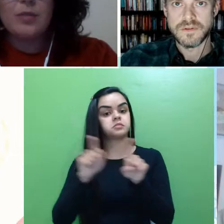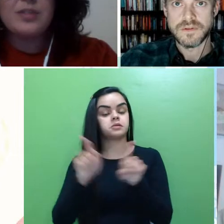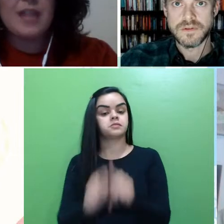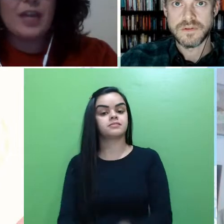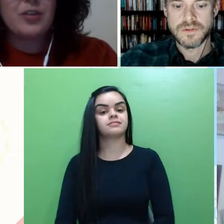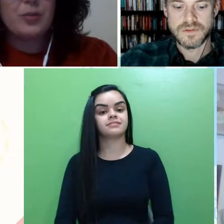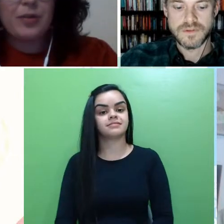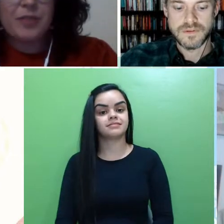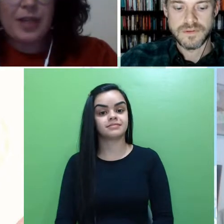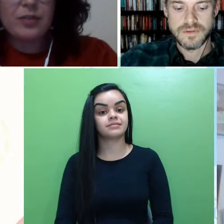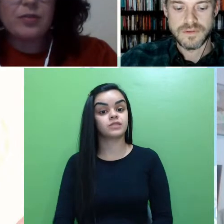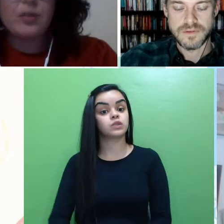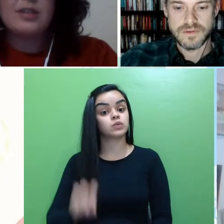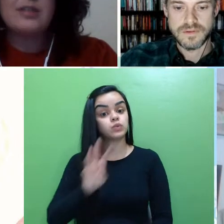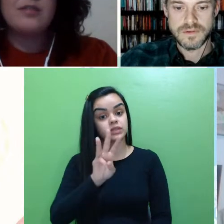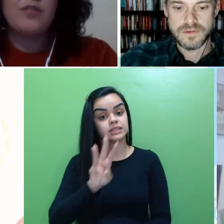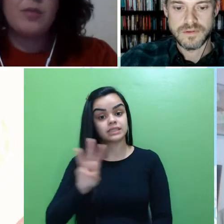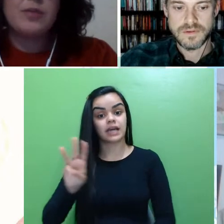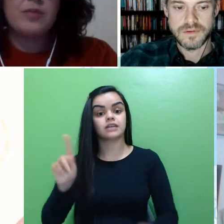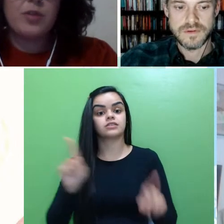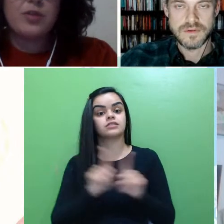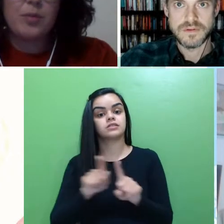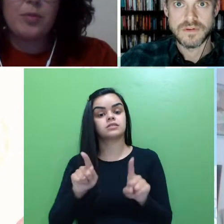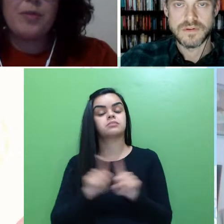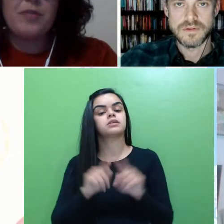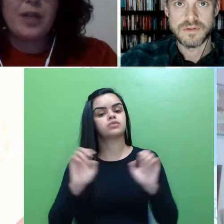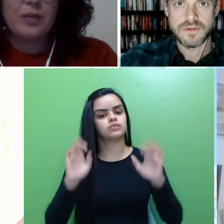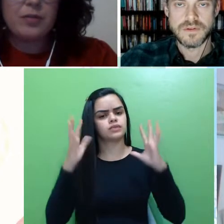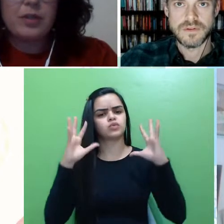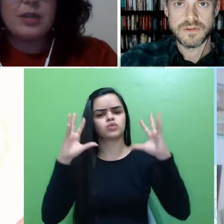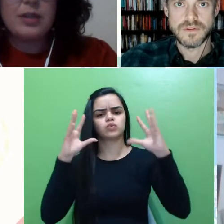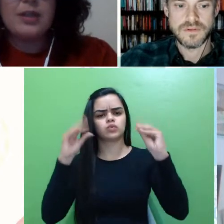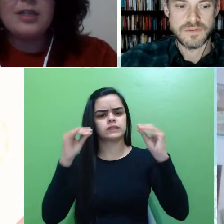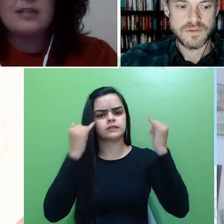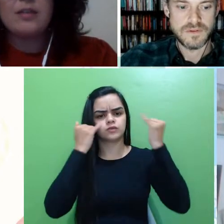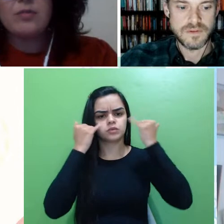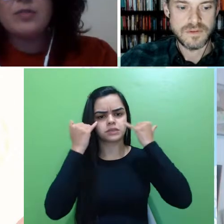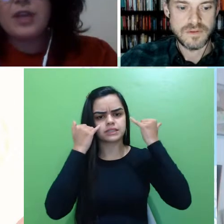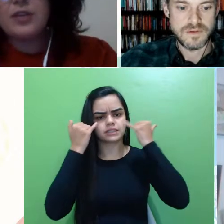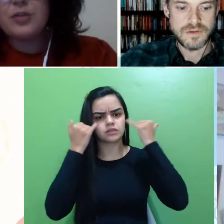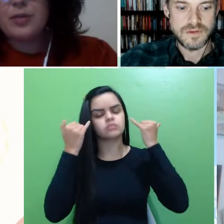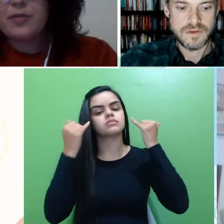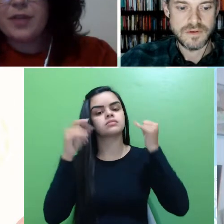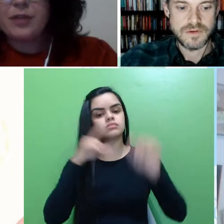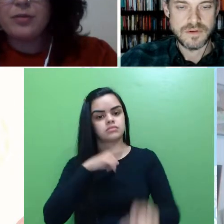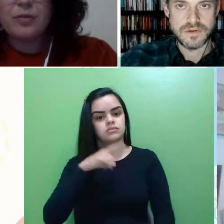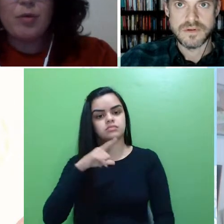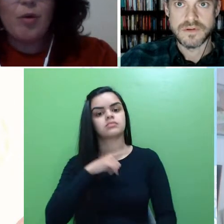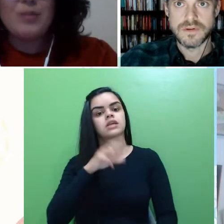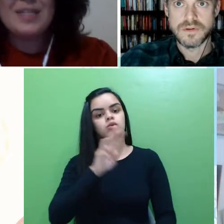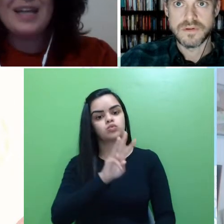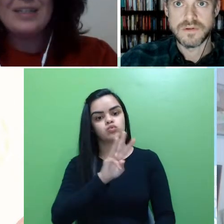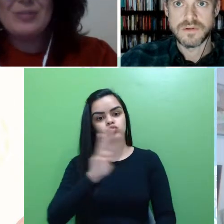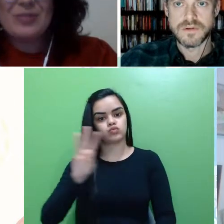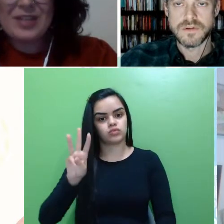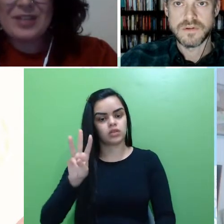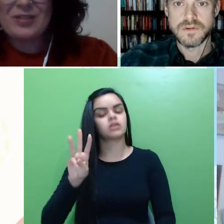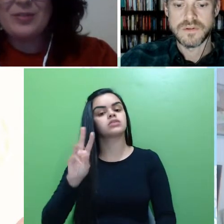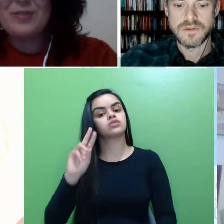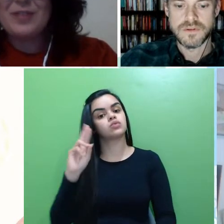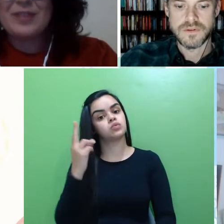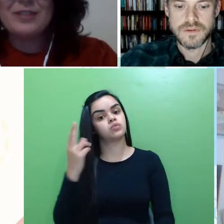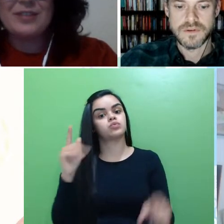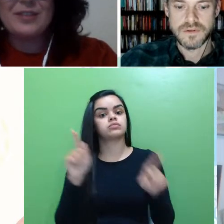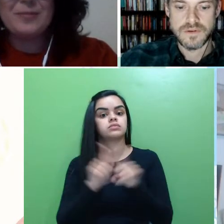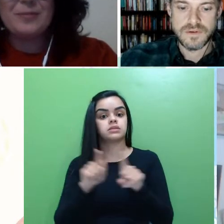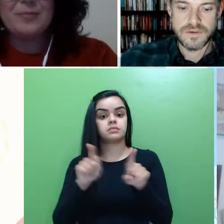O site do evento, todas as informações sobre o evento estão no site do evento ou estarão no site